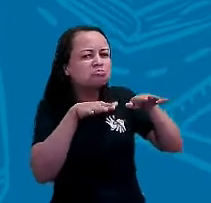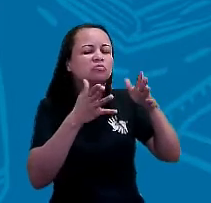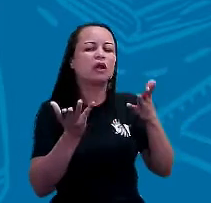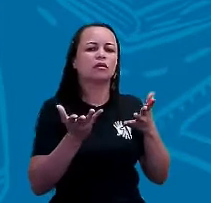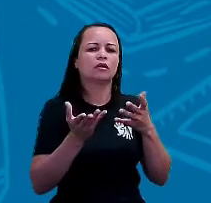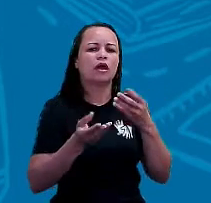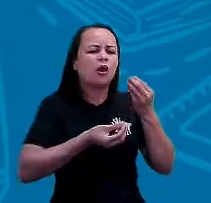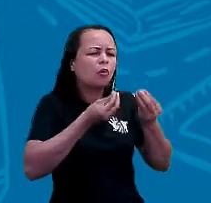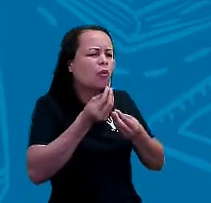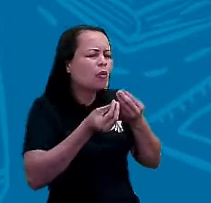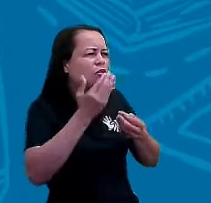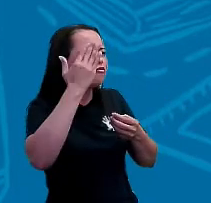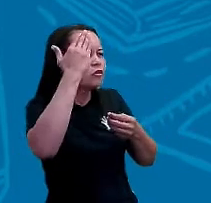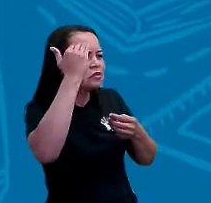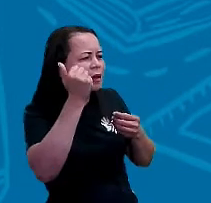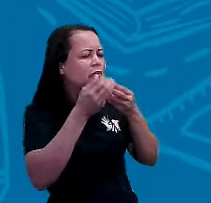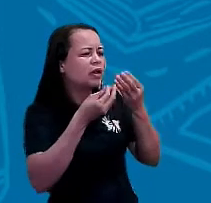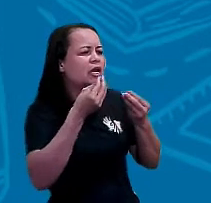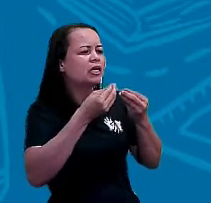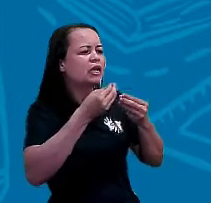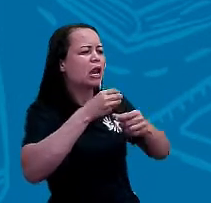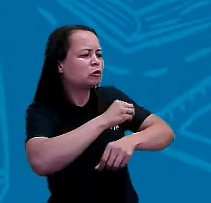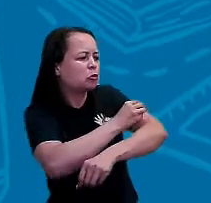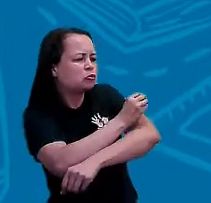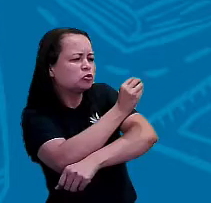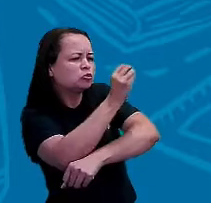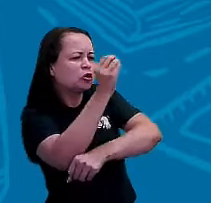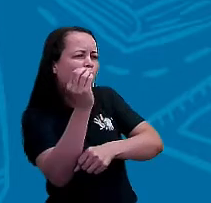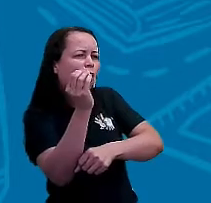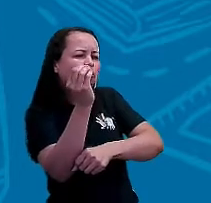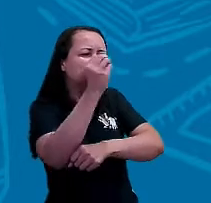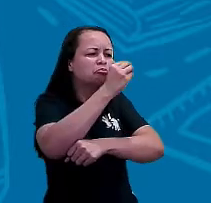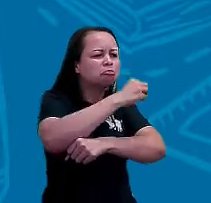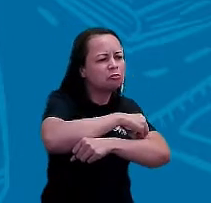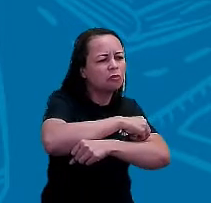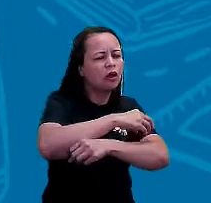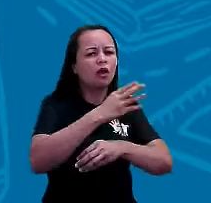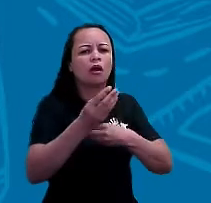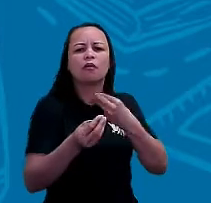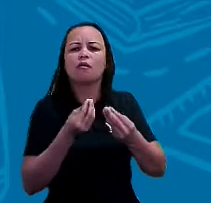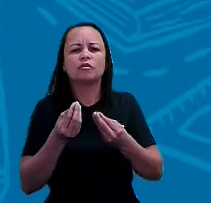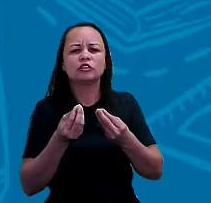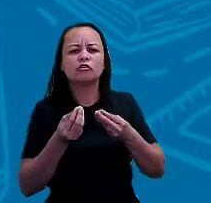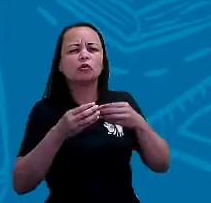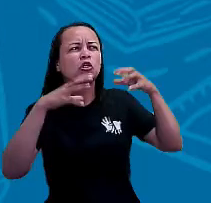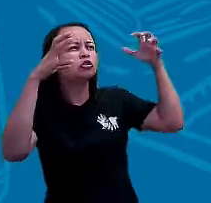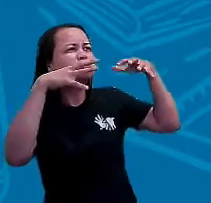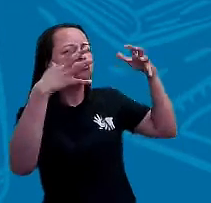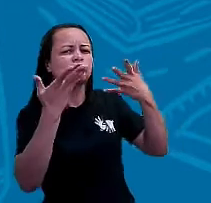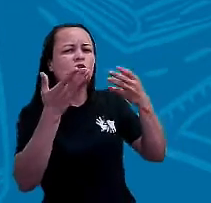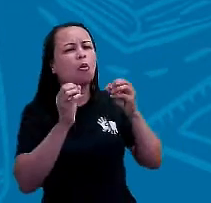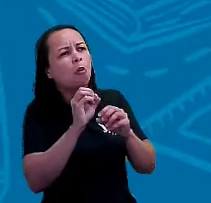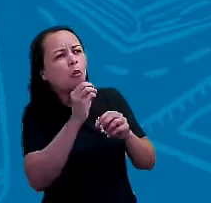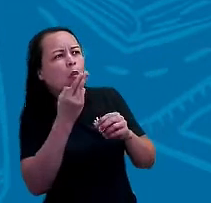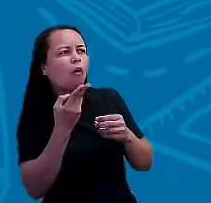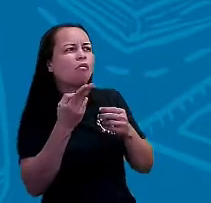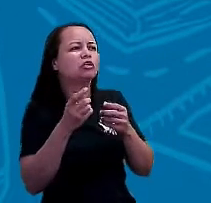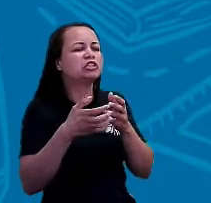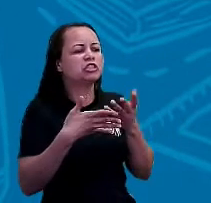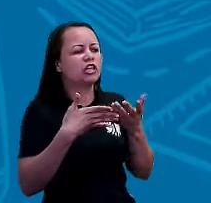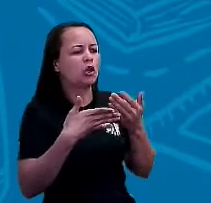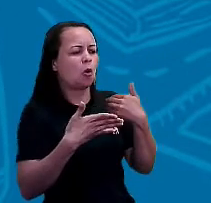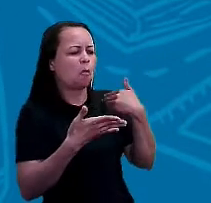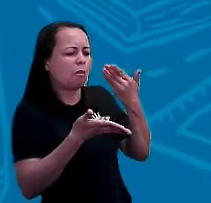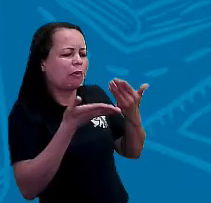que lado nasce o sol, que lado o sol se põe? Se for um dia chuvoso, ou então se eu me perder à noite,